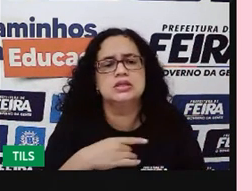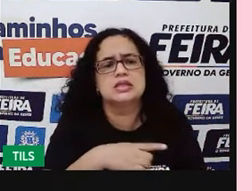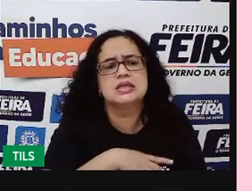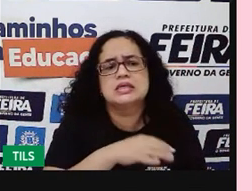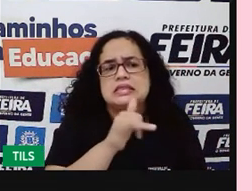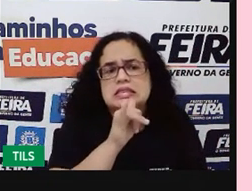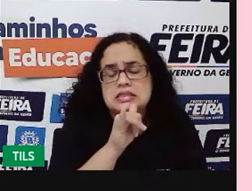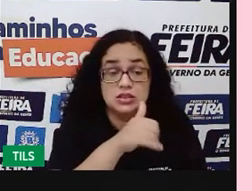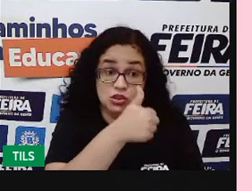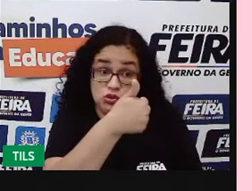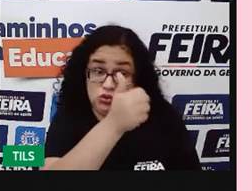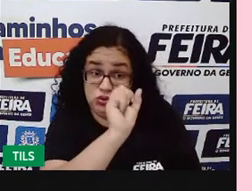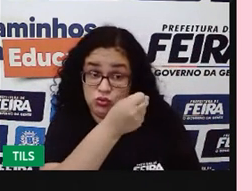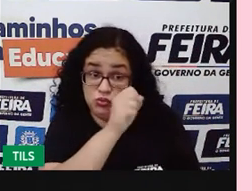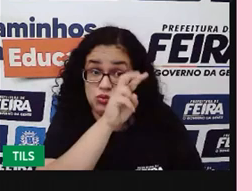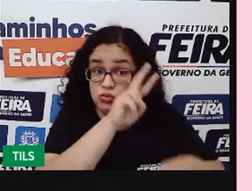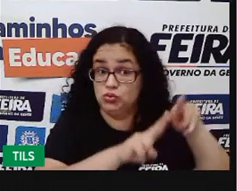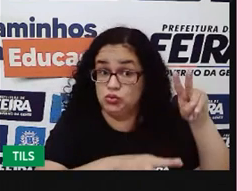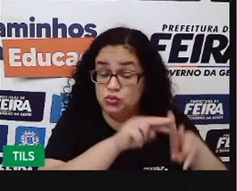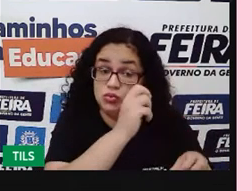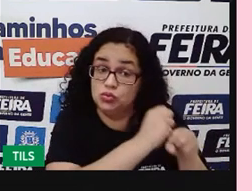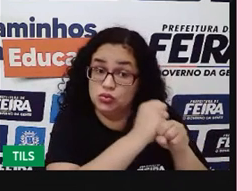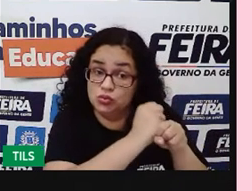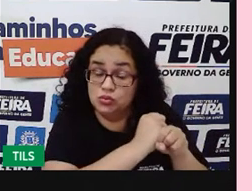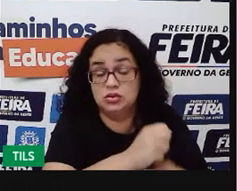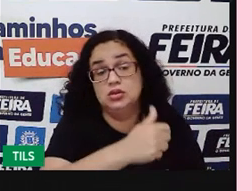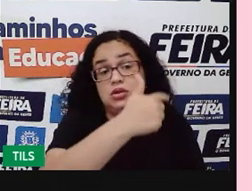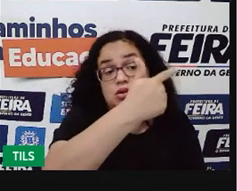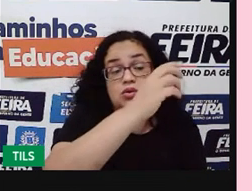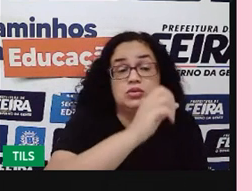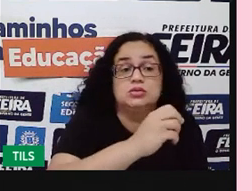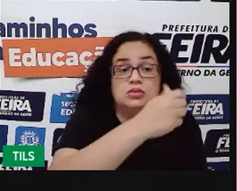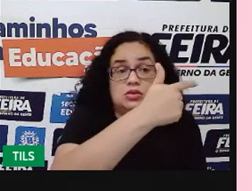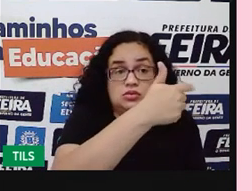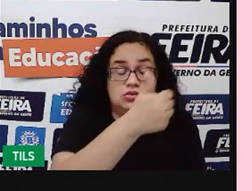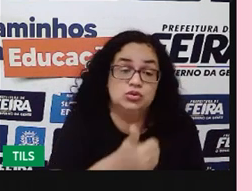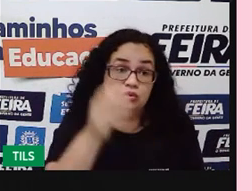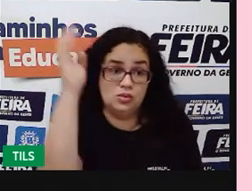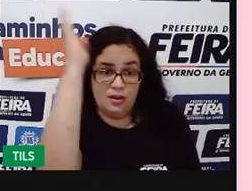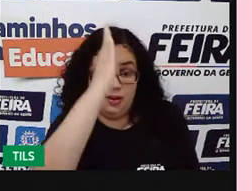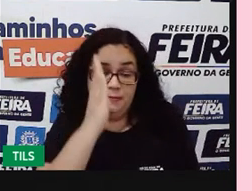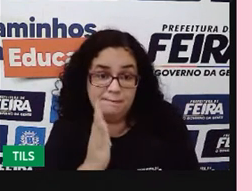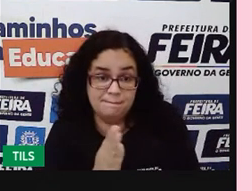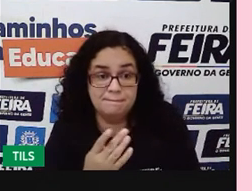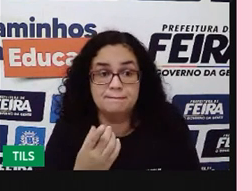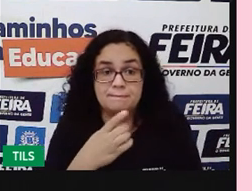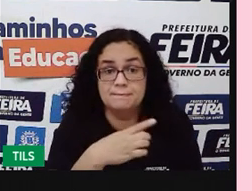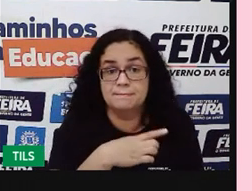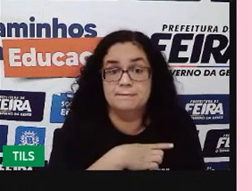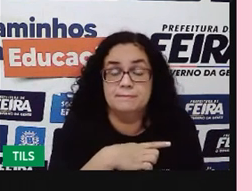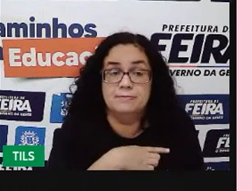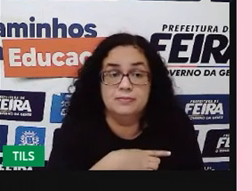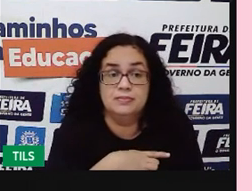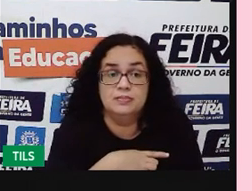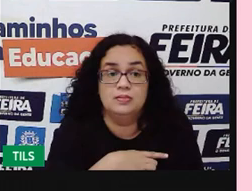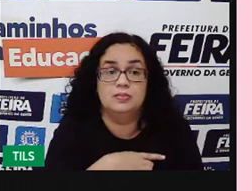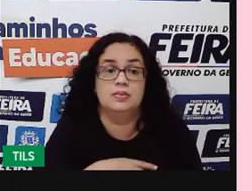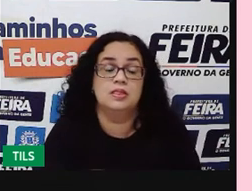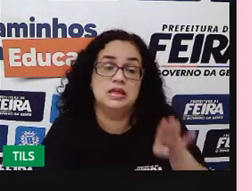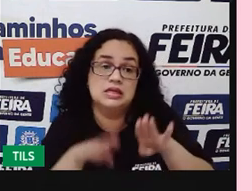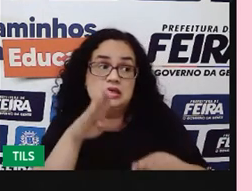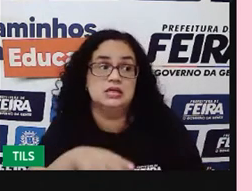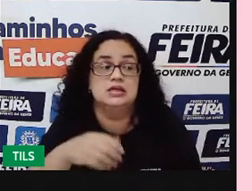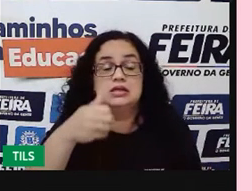exemplo, no dia 18 de junho de 2021, né, no Brasil, nós temos, tínhamos, a